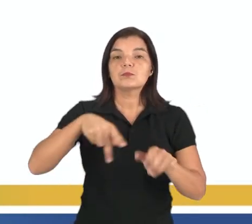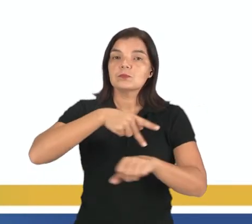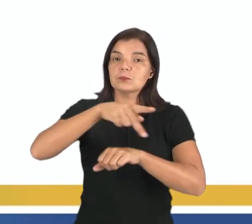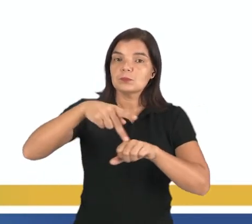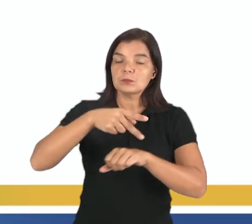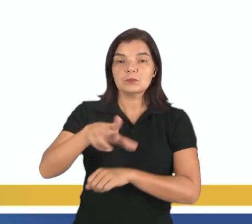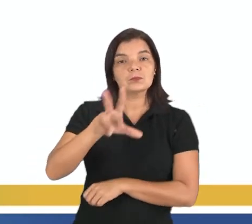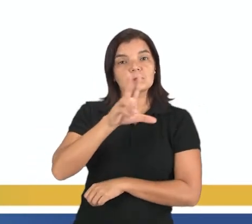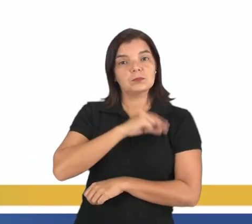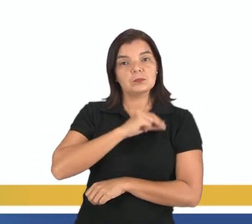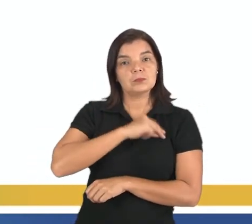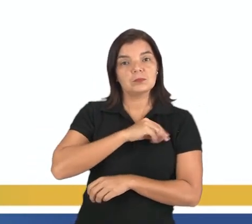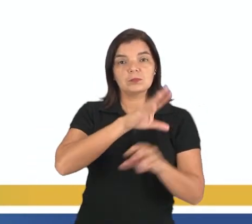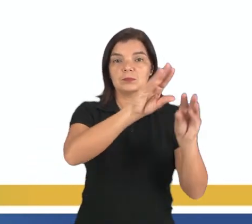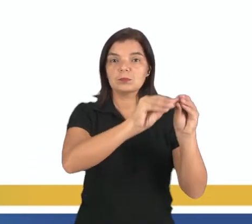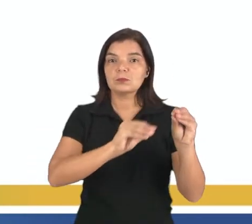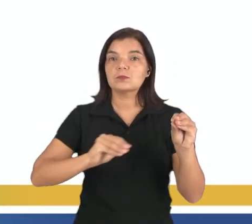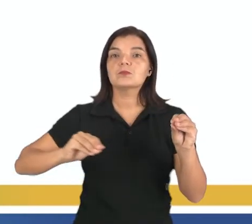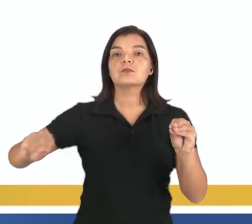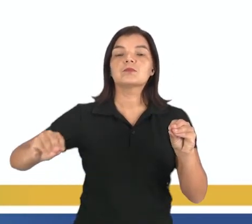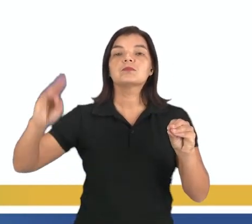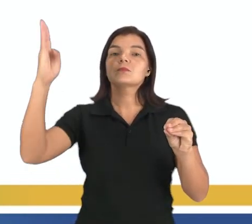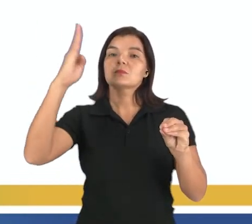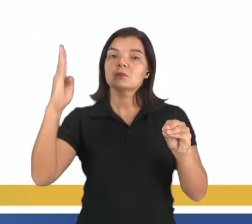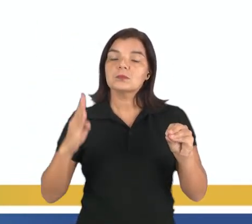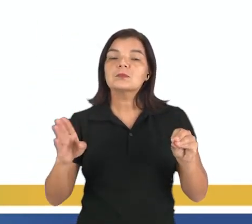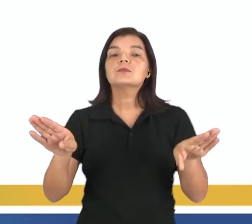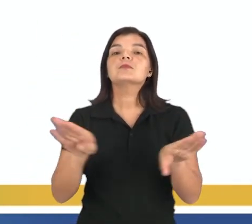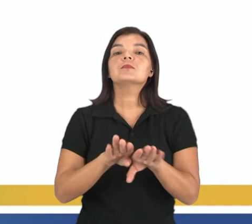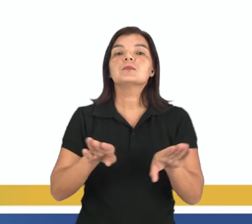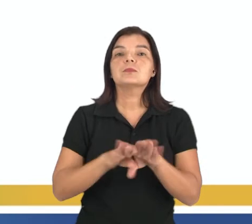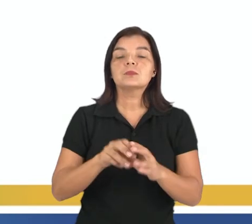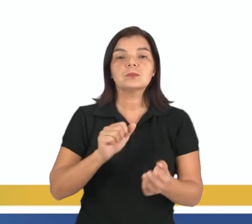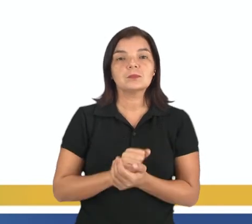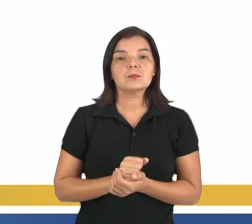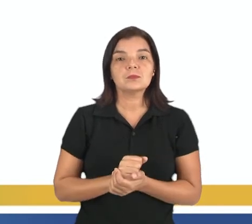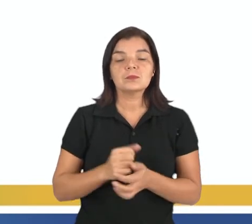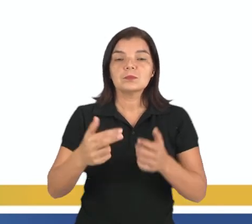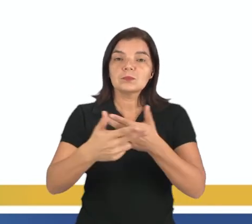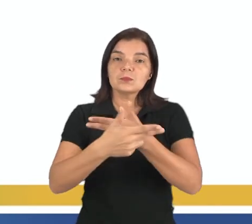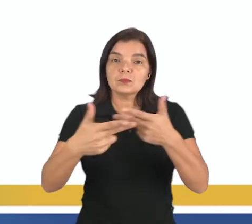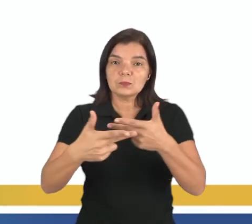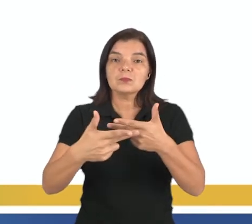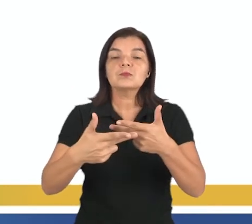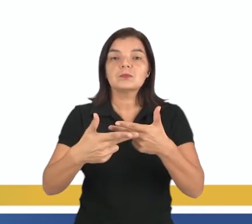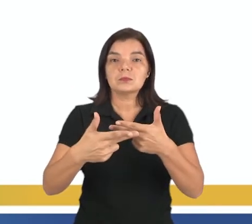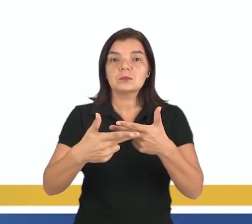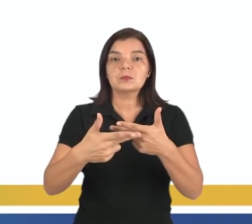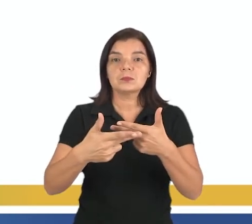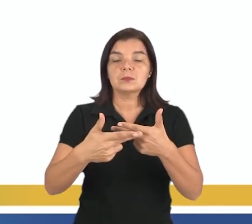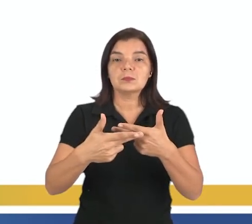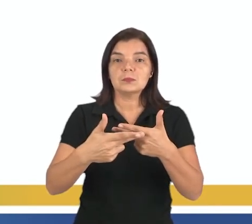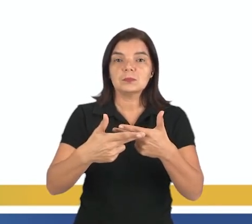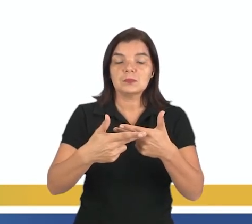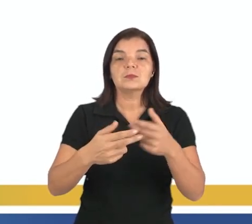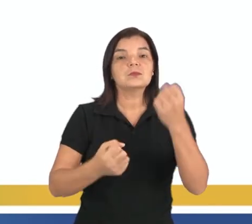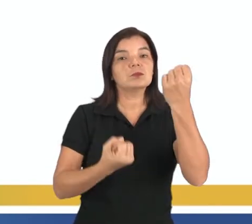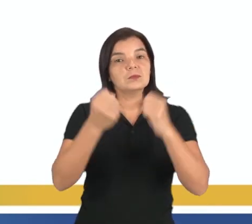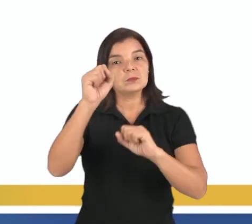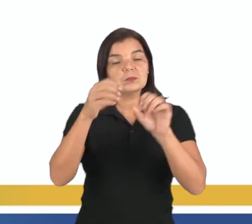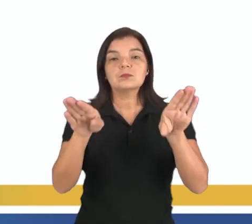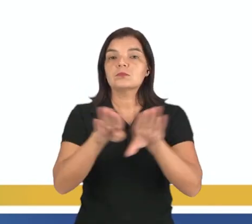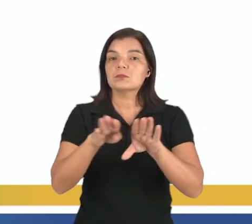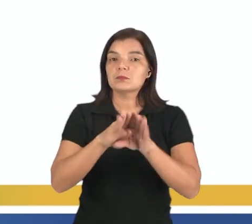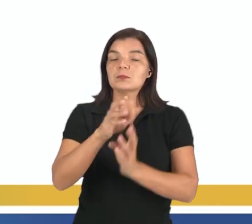Portugal, que é a metrópole, manda para a colônia, que é o Brasil, manufaturas, produtos industrializados,